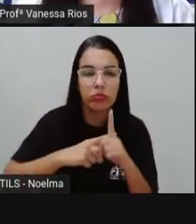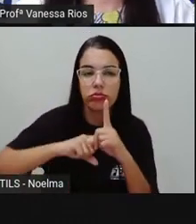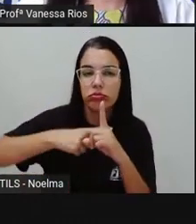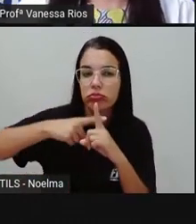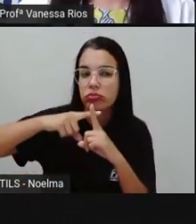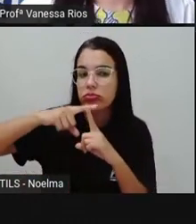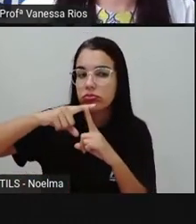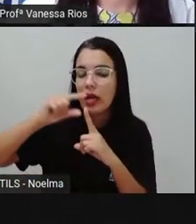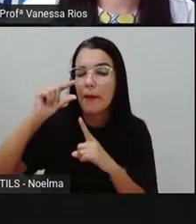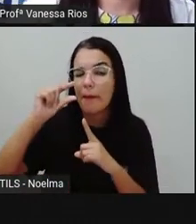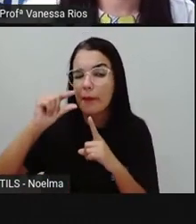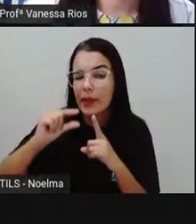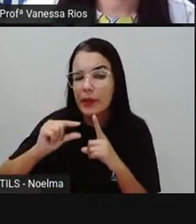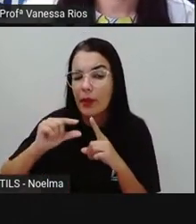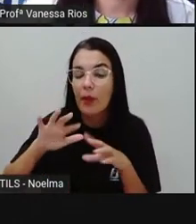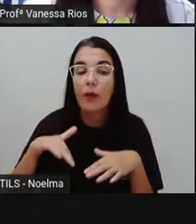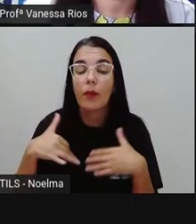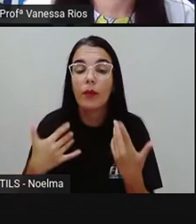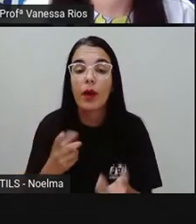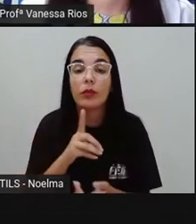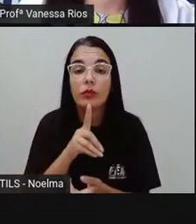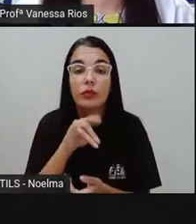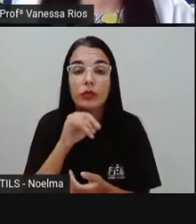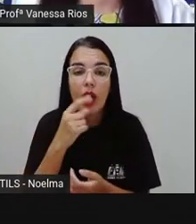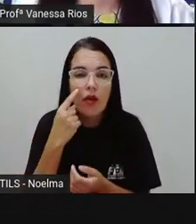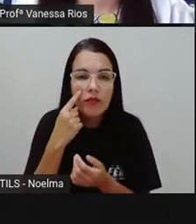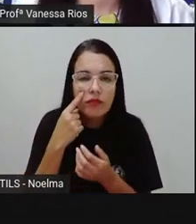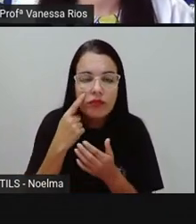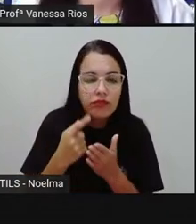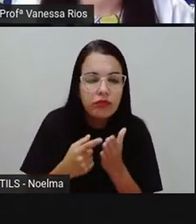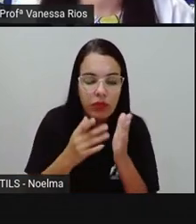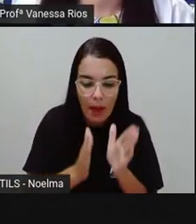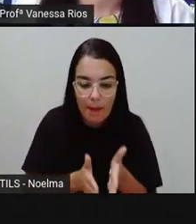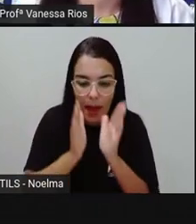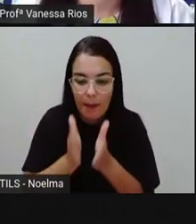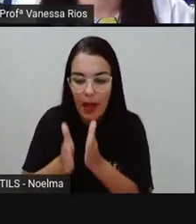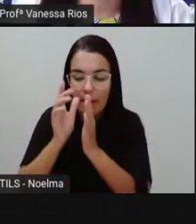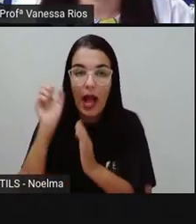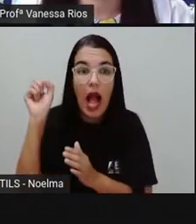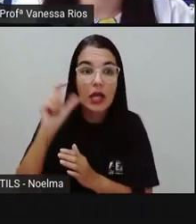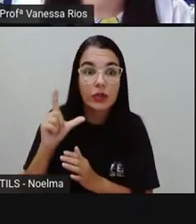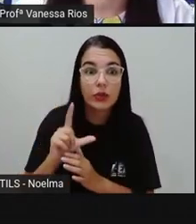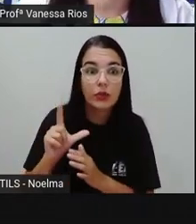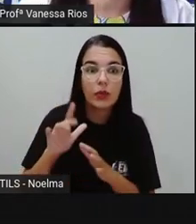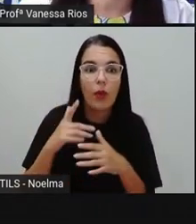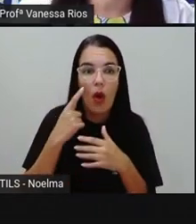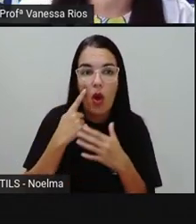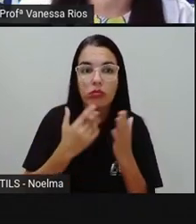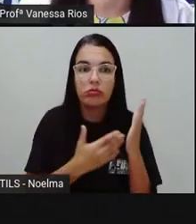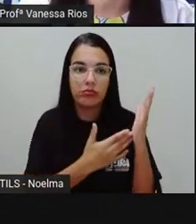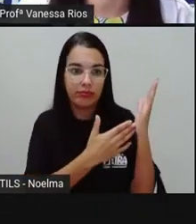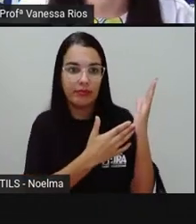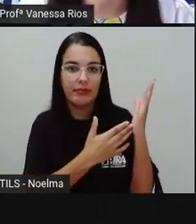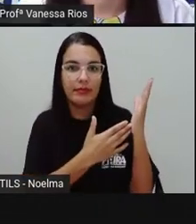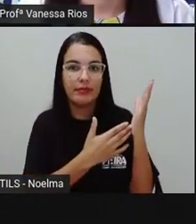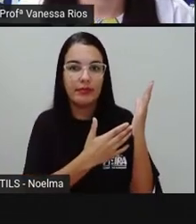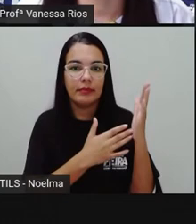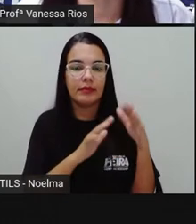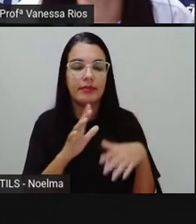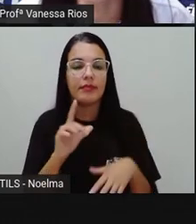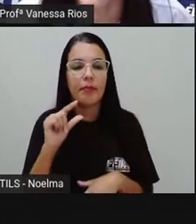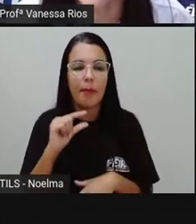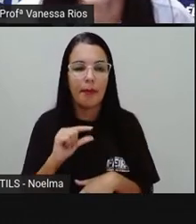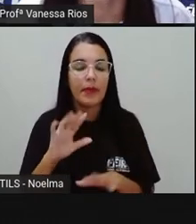Então, se a gente está falando em menor temperatura, nós vamos observar as colunas na cor azul, que está se referindo às temperaturas